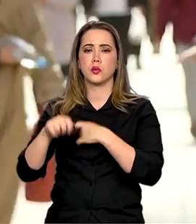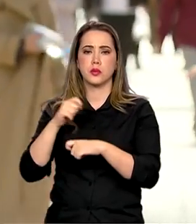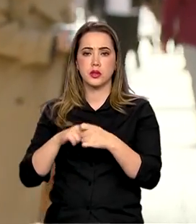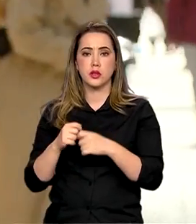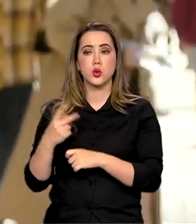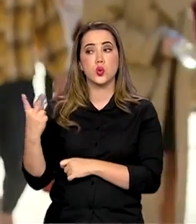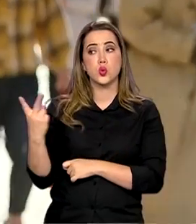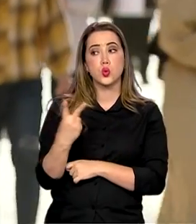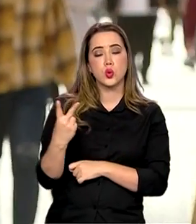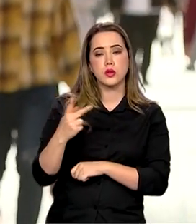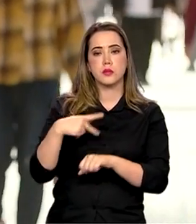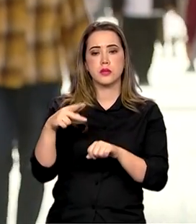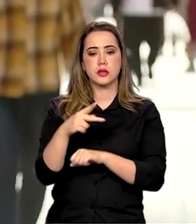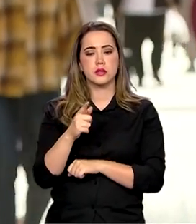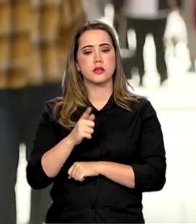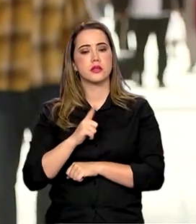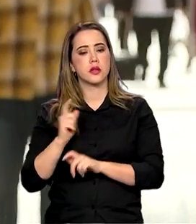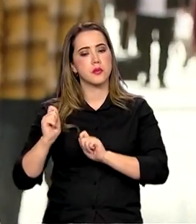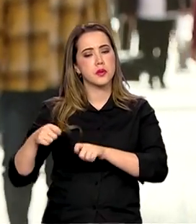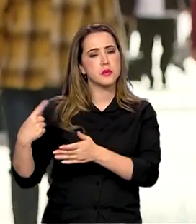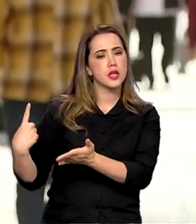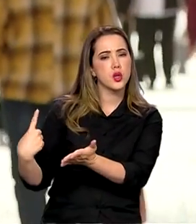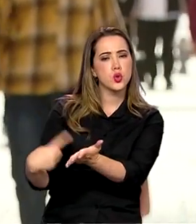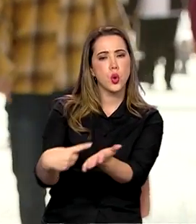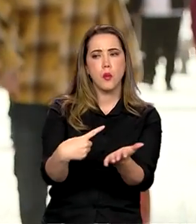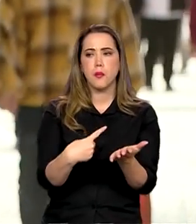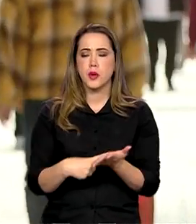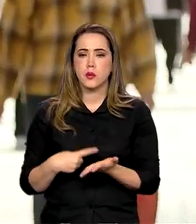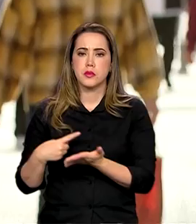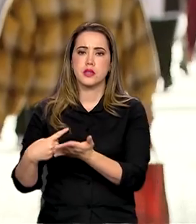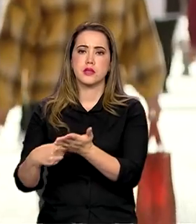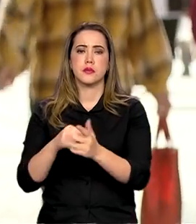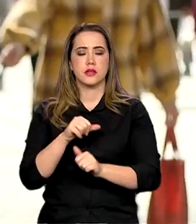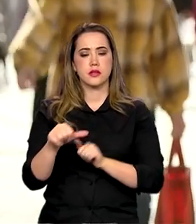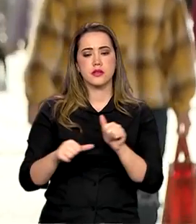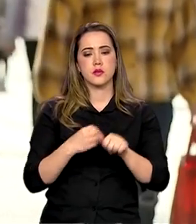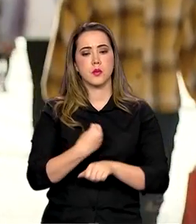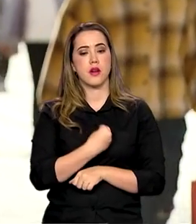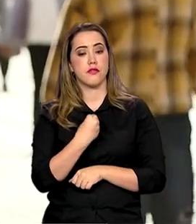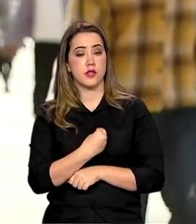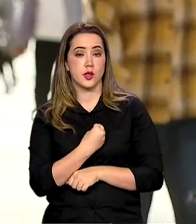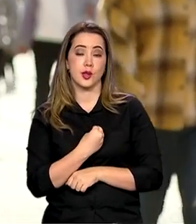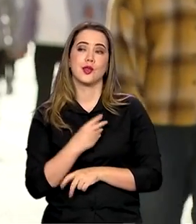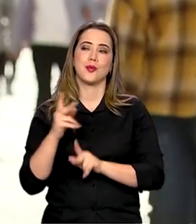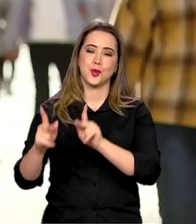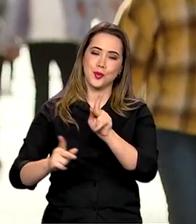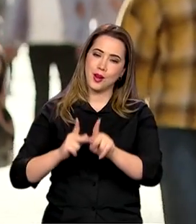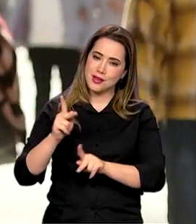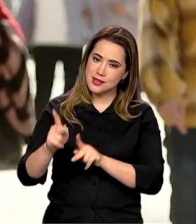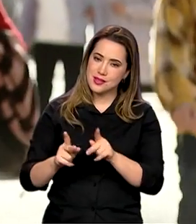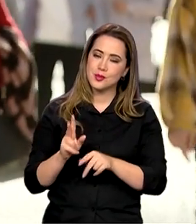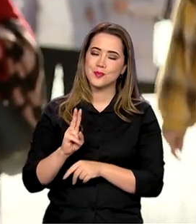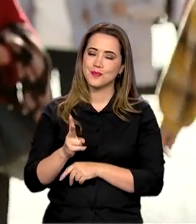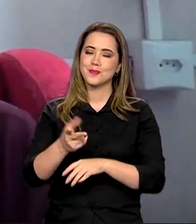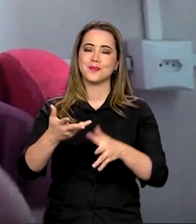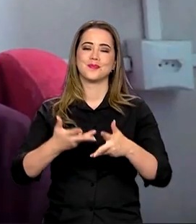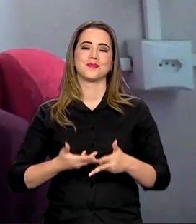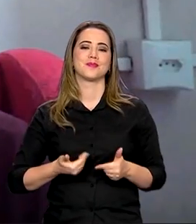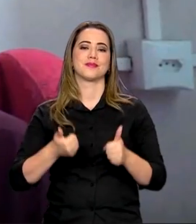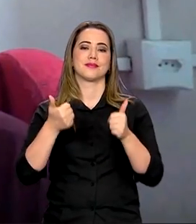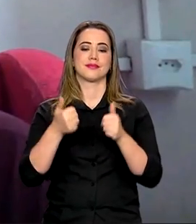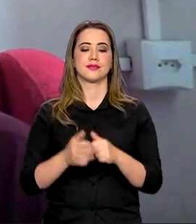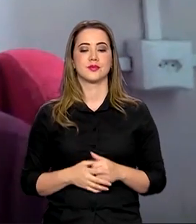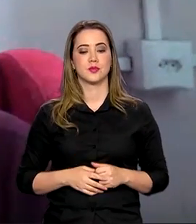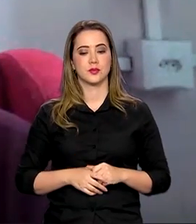Os dois países têm muito a compartilhar para tornar a vida dos chinês e do brasileiro cada vez melhor. O